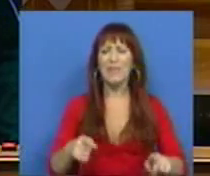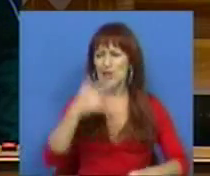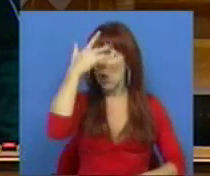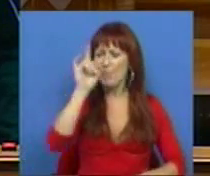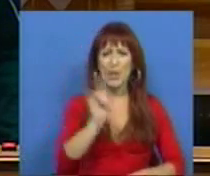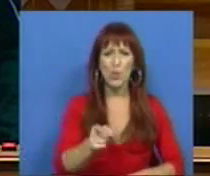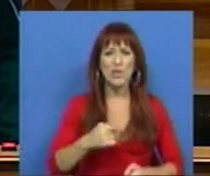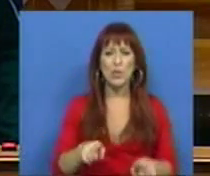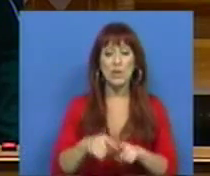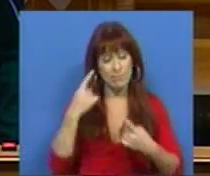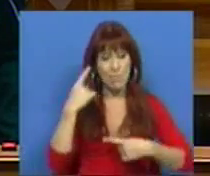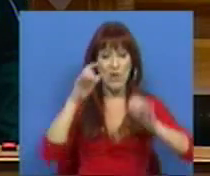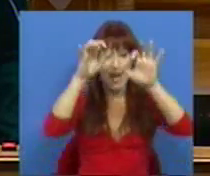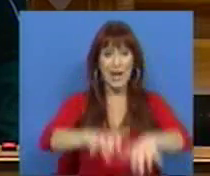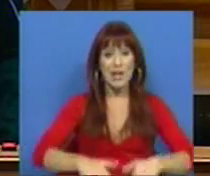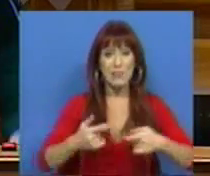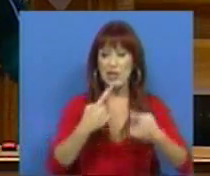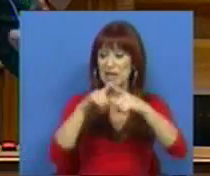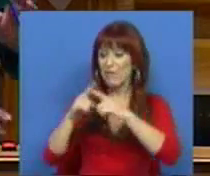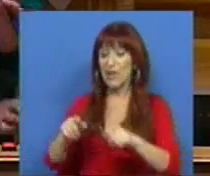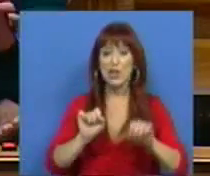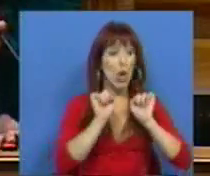opinião que é expressa nesta Assembleia pelas diferentes oposições. Muito obrigada.